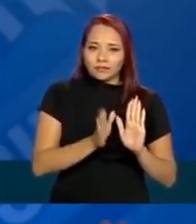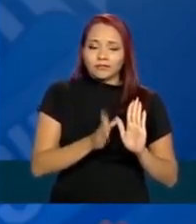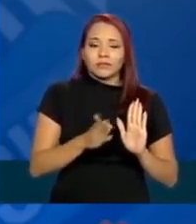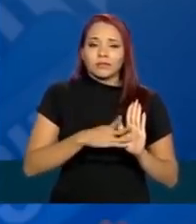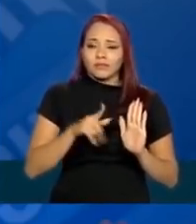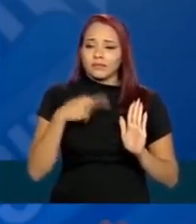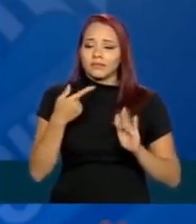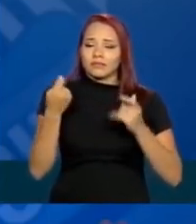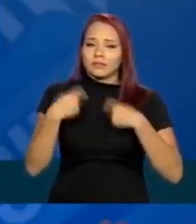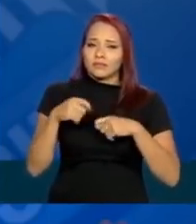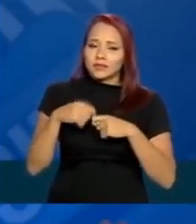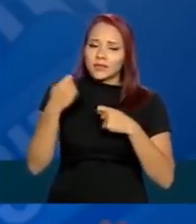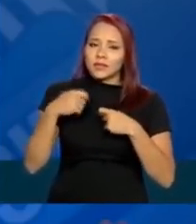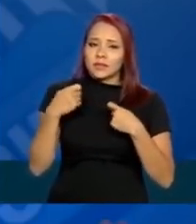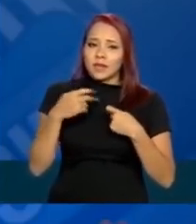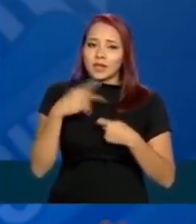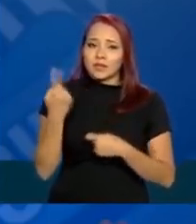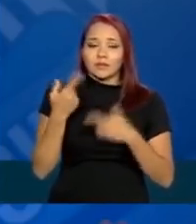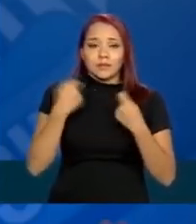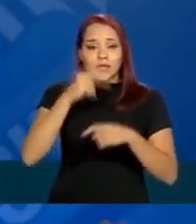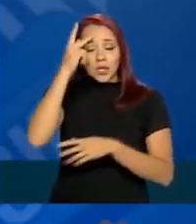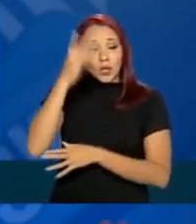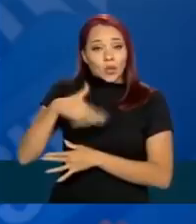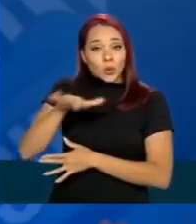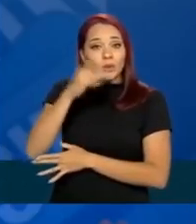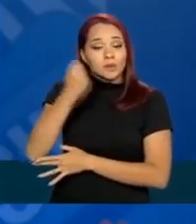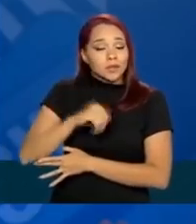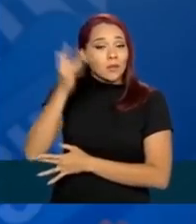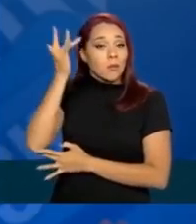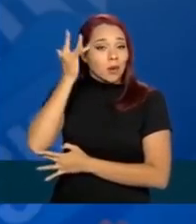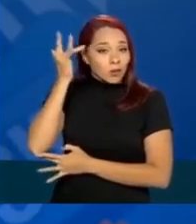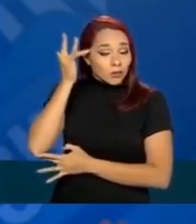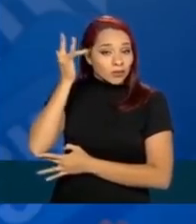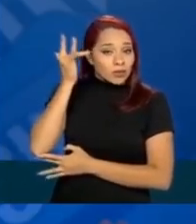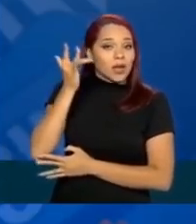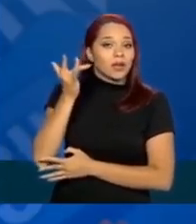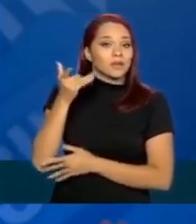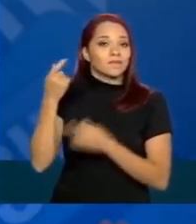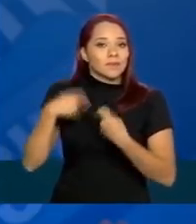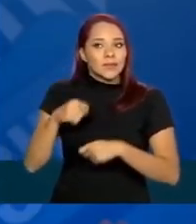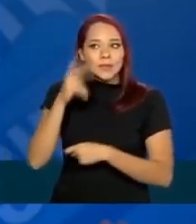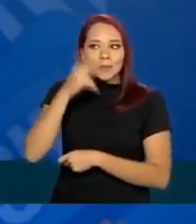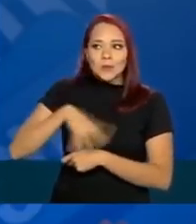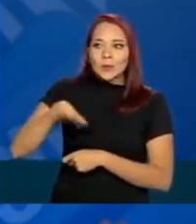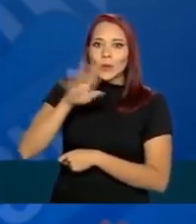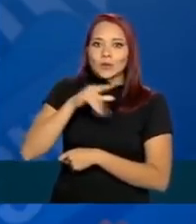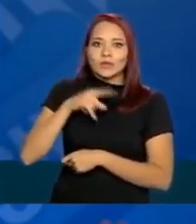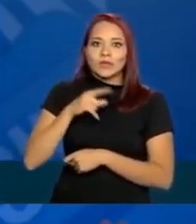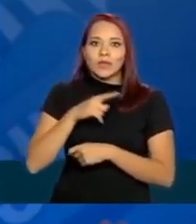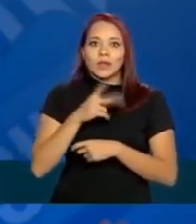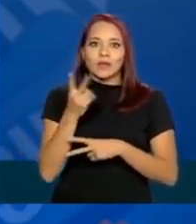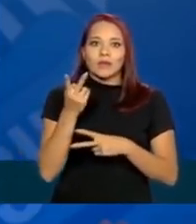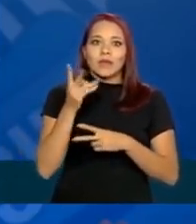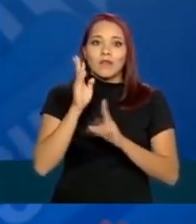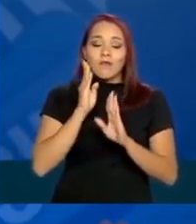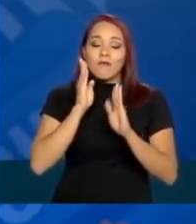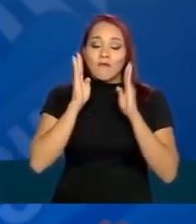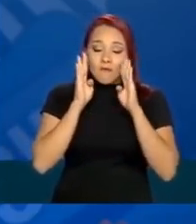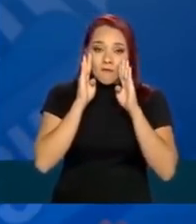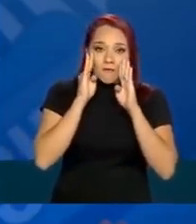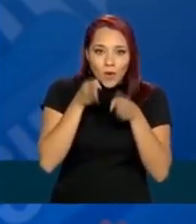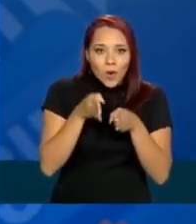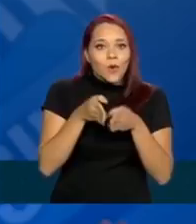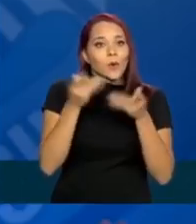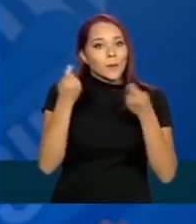precisamos, todos tenham maturidade, tenham visão, tenham foco,